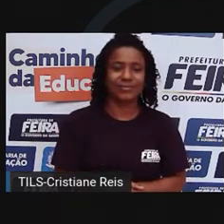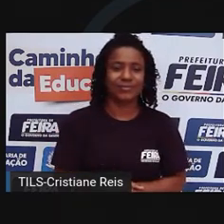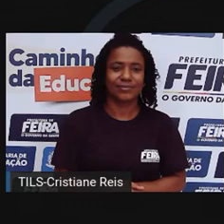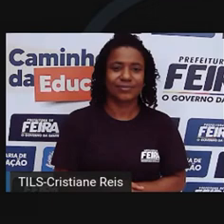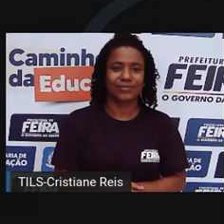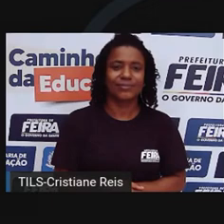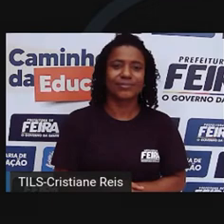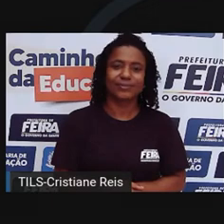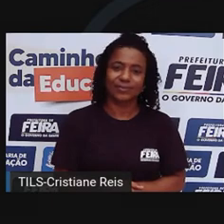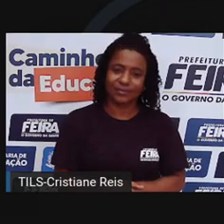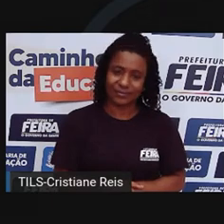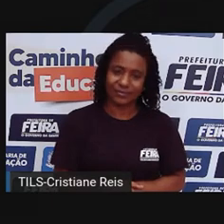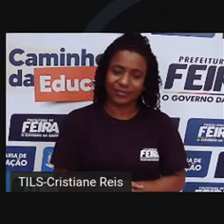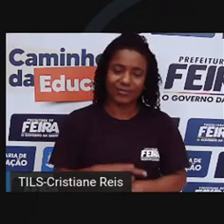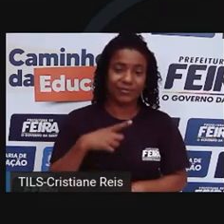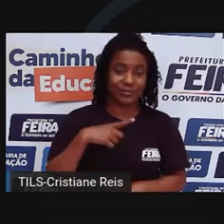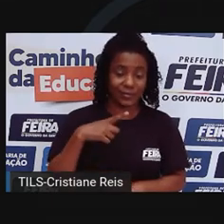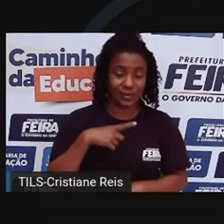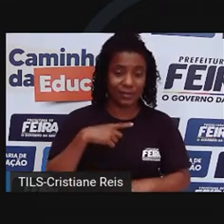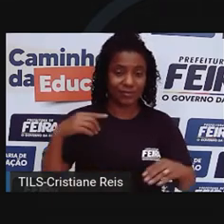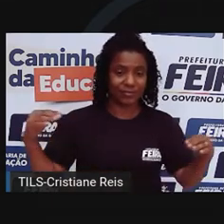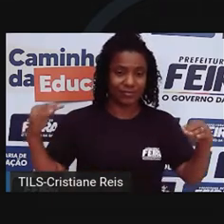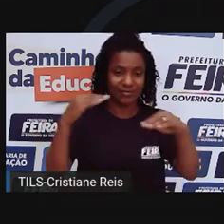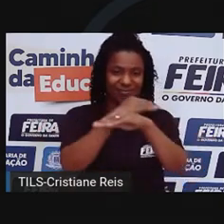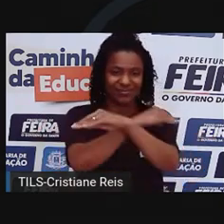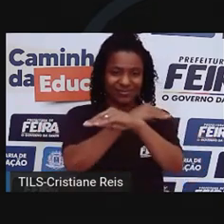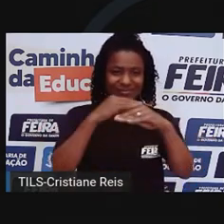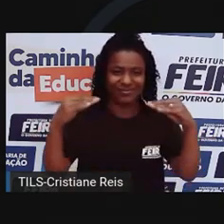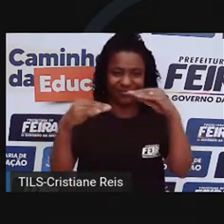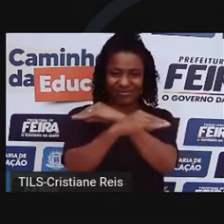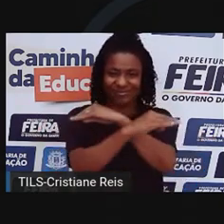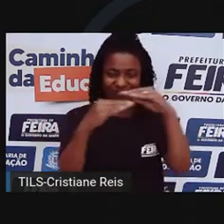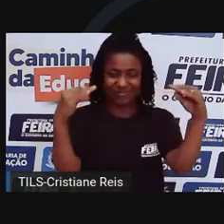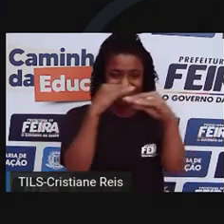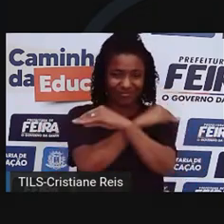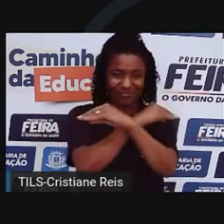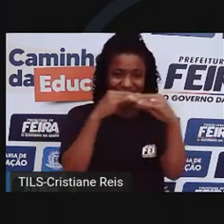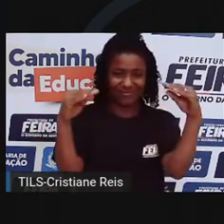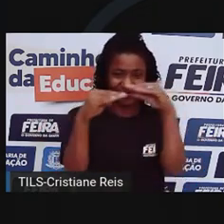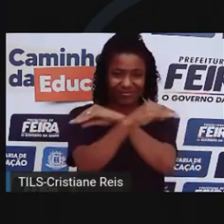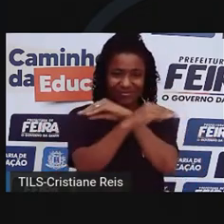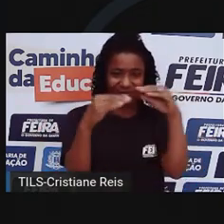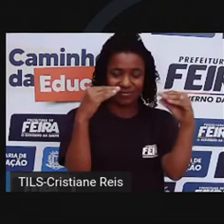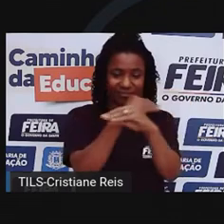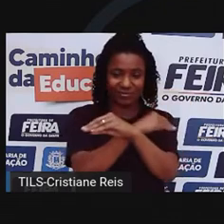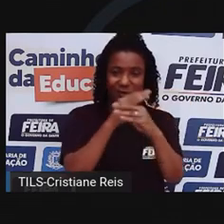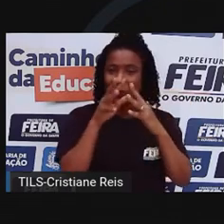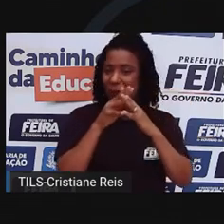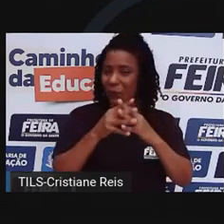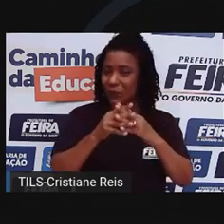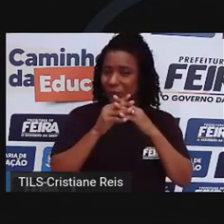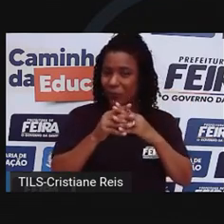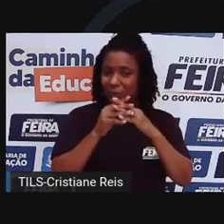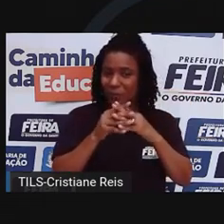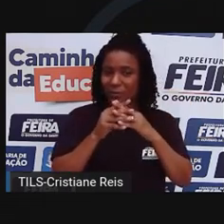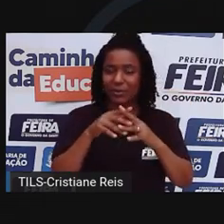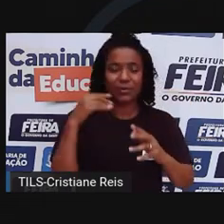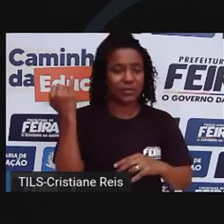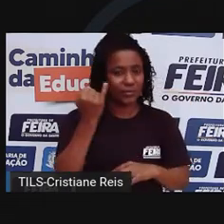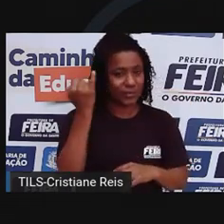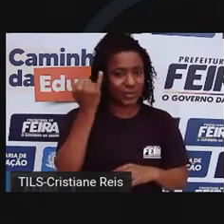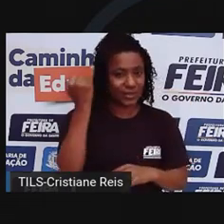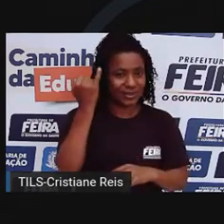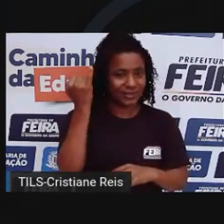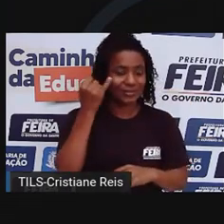Nos cruzamentos de avenidas e ruas bem movimentadas, para evitar confusão, usa-se os semáforos,